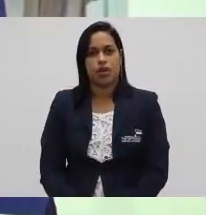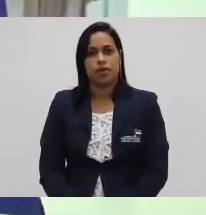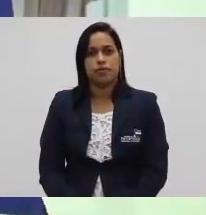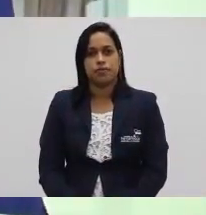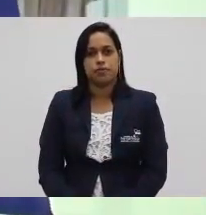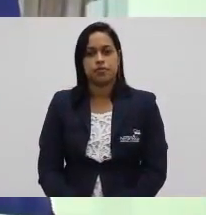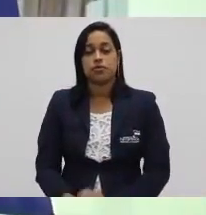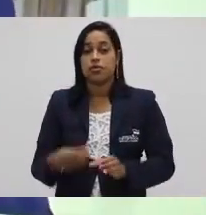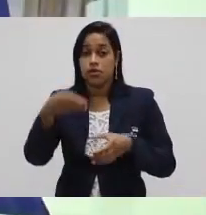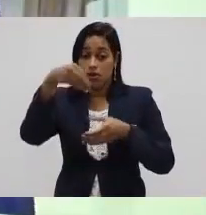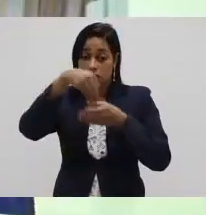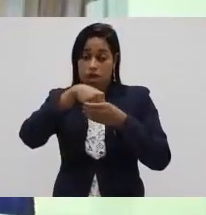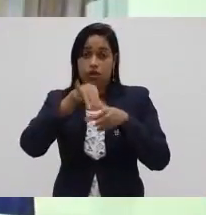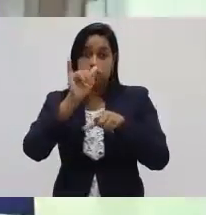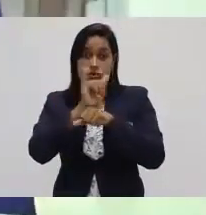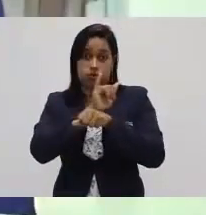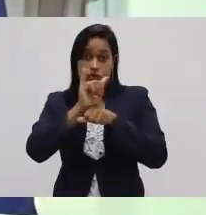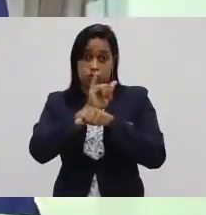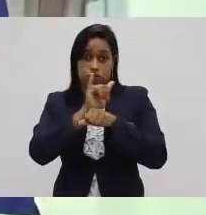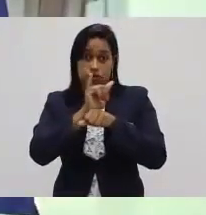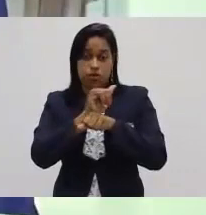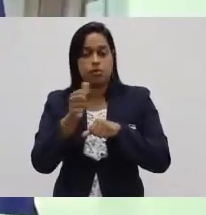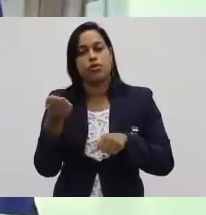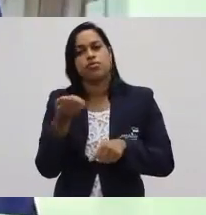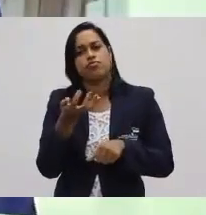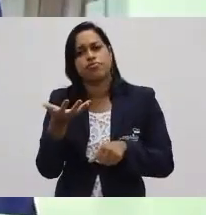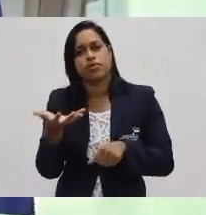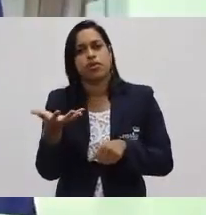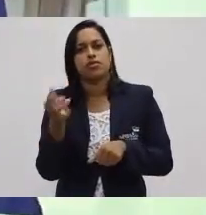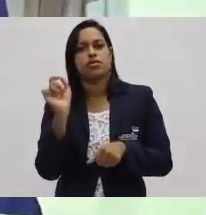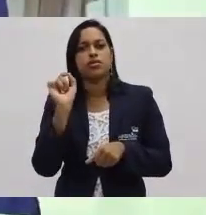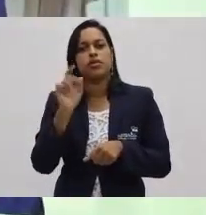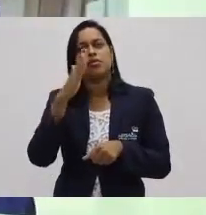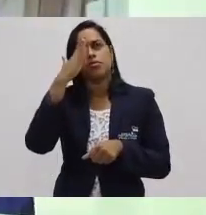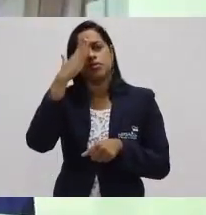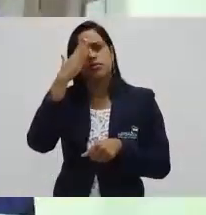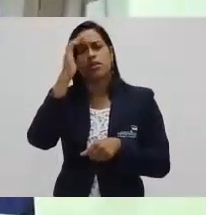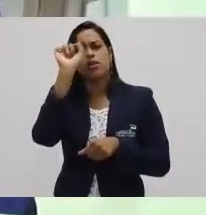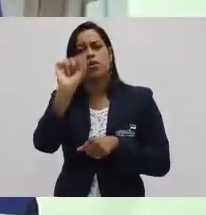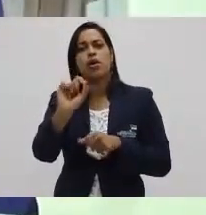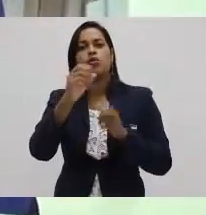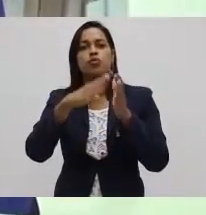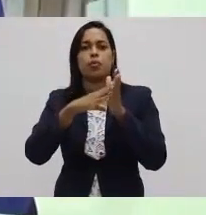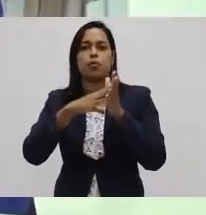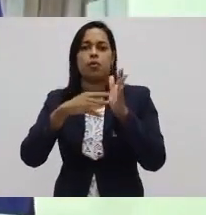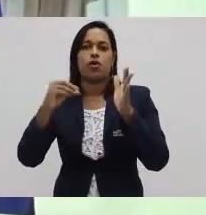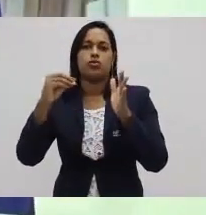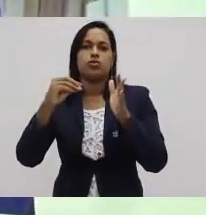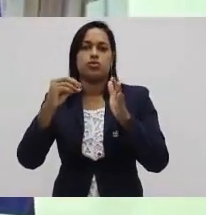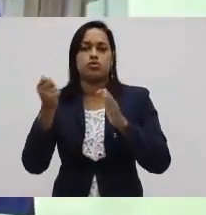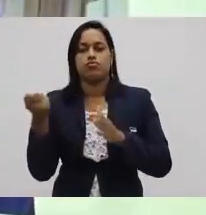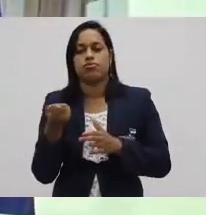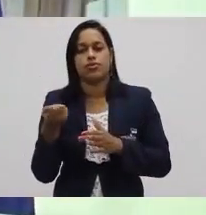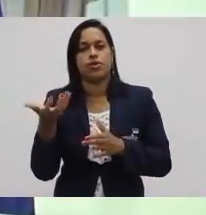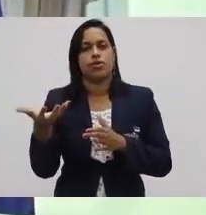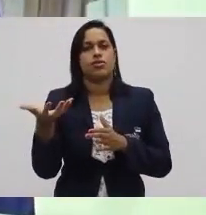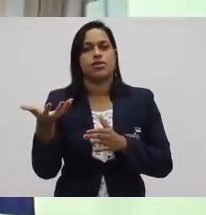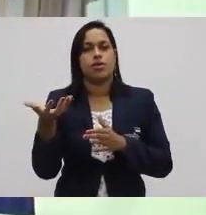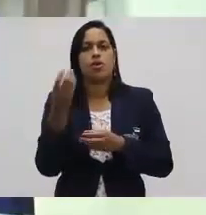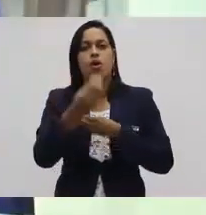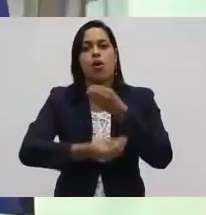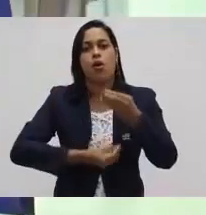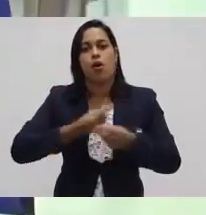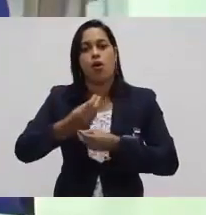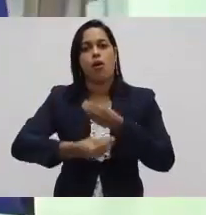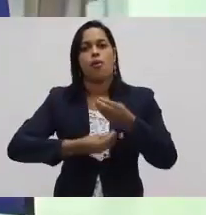E aí, dentro dos instrumentos de produção, nós vamos entender um pouco os modos de produção. Como é que essa produção pode ser executada?